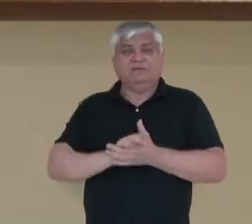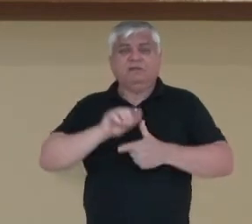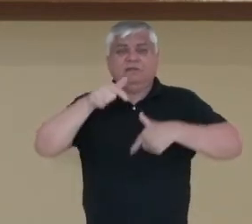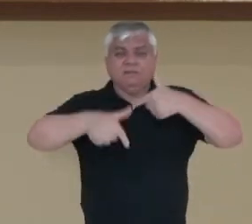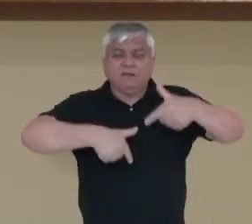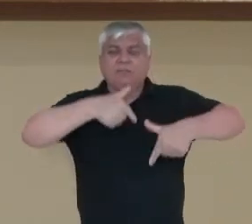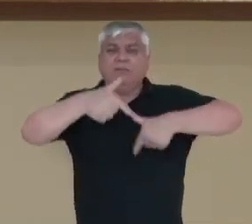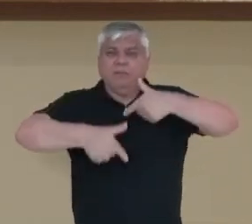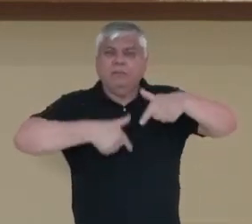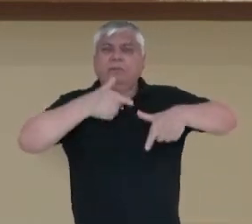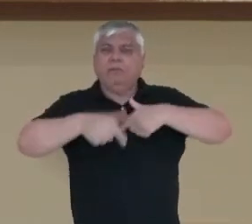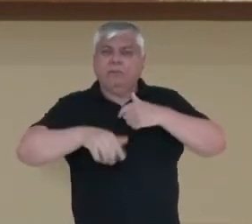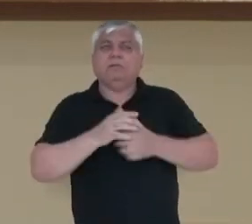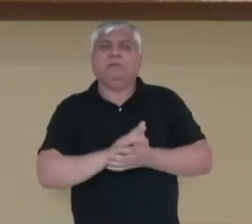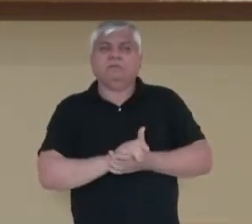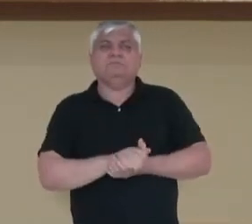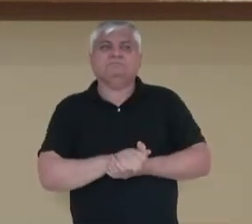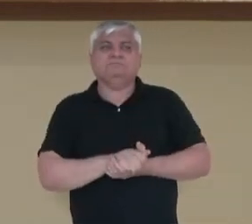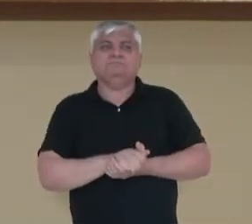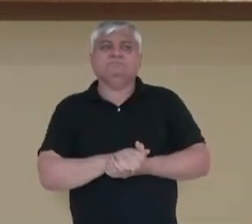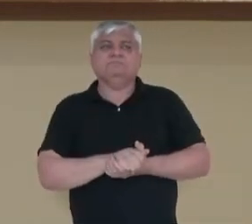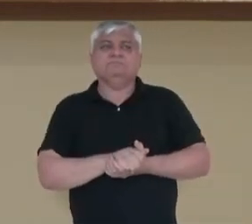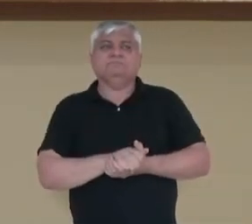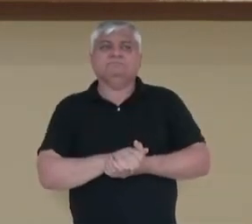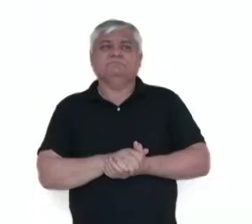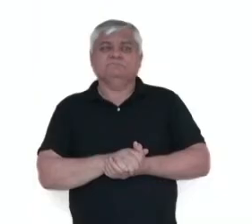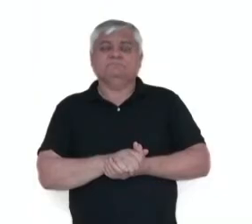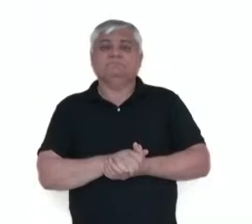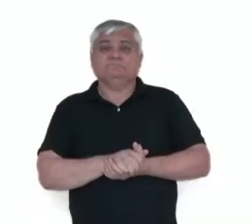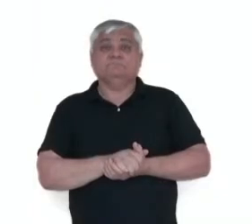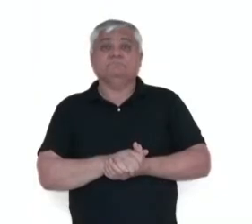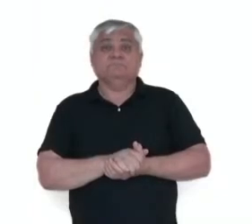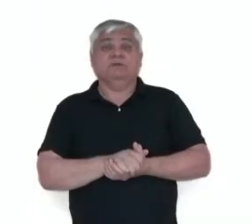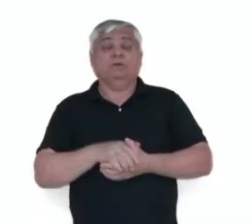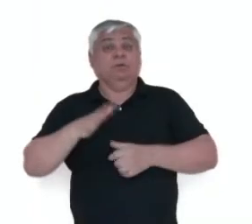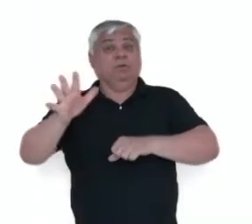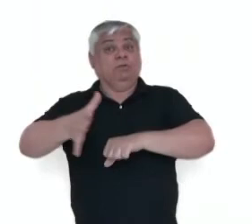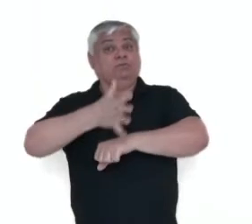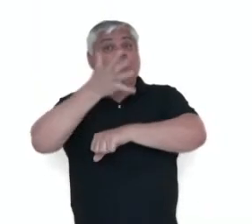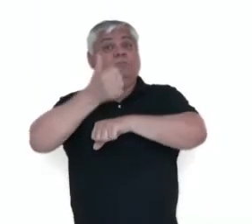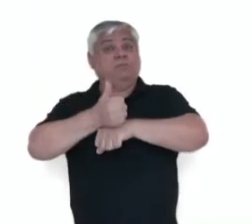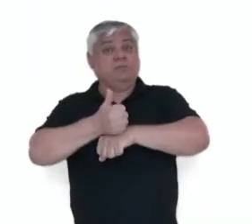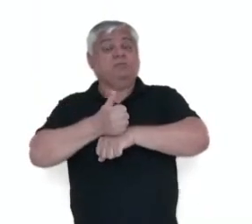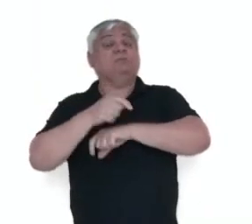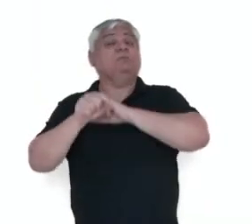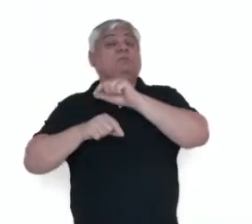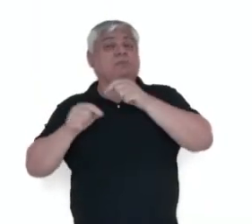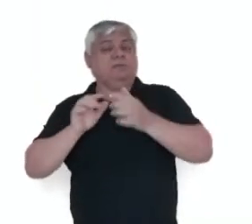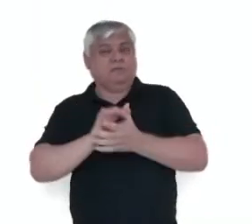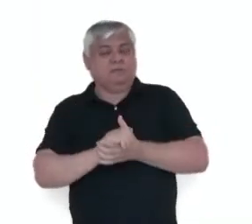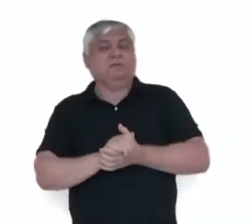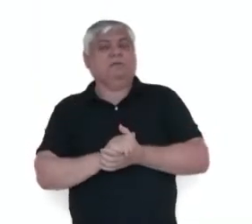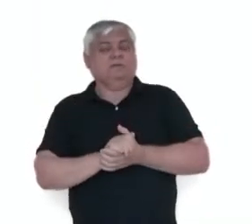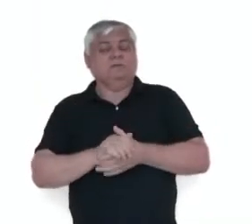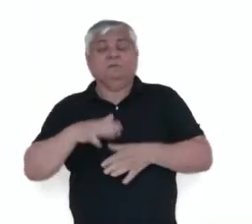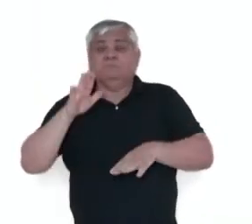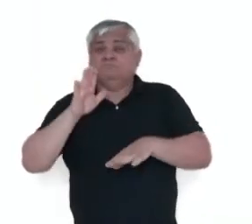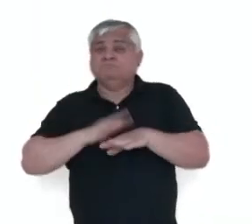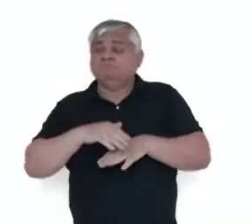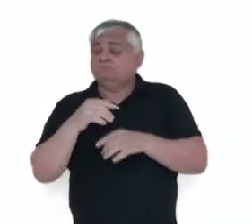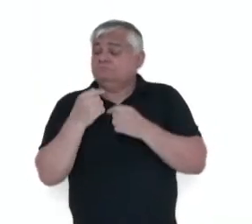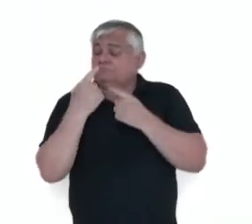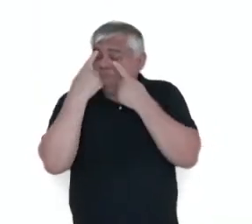cobre, no Congo belga. E a dominação do Congo, ela converteu-se, então, num dos episódios mais